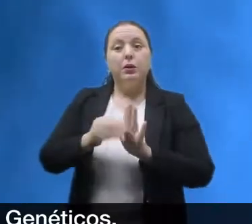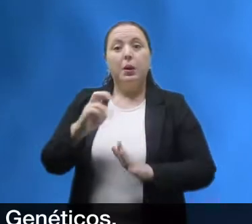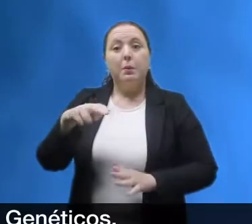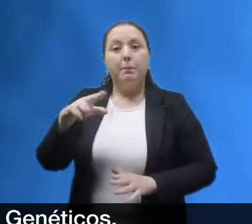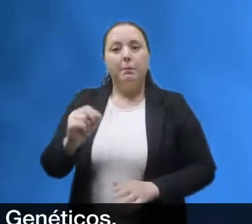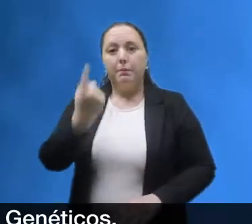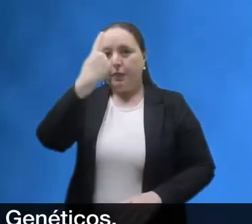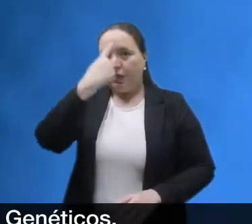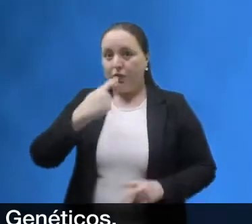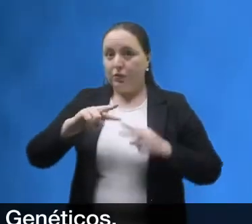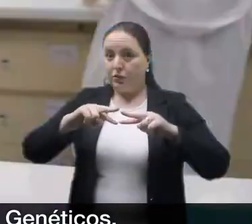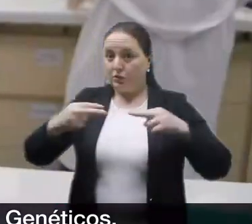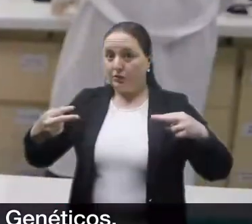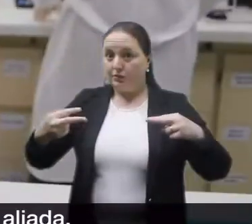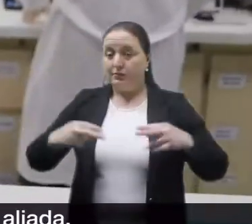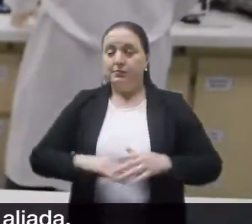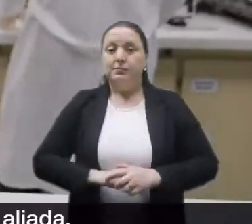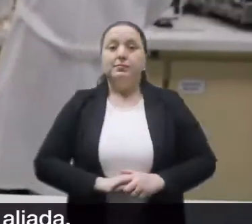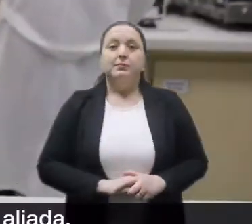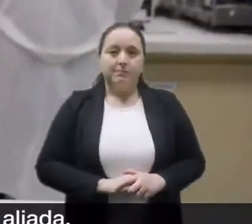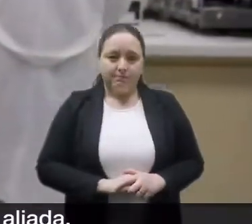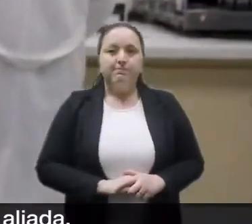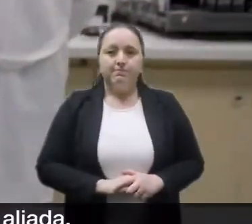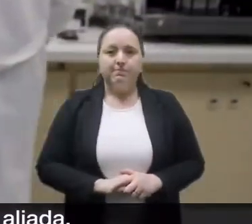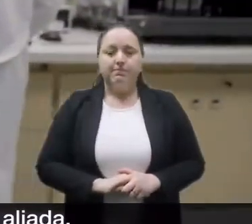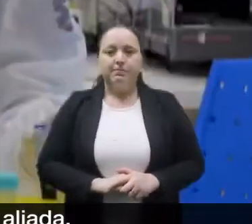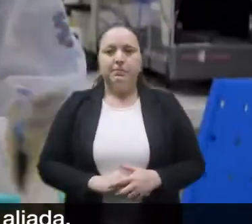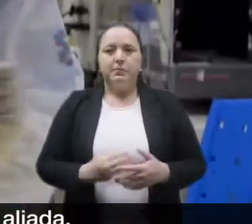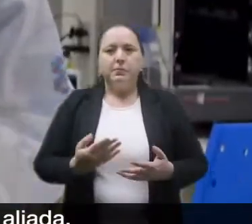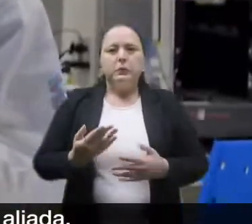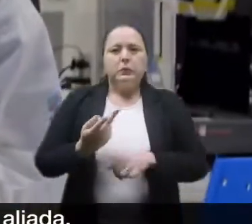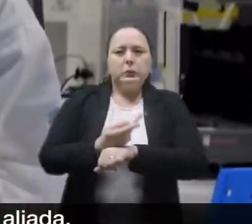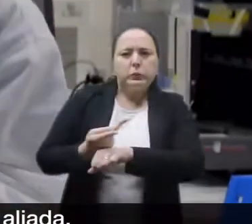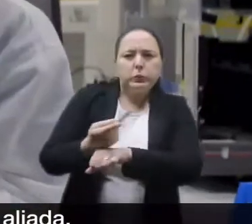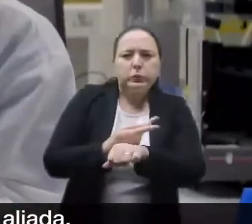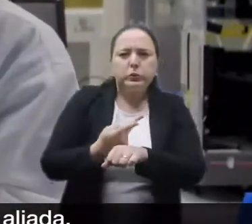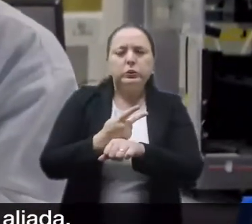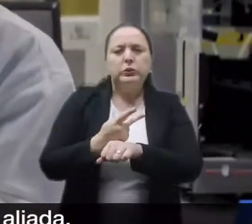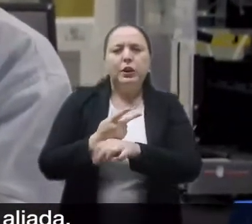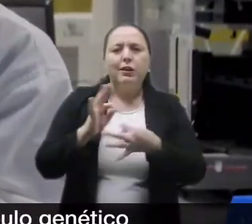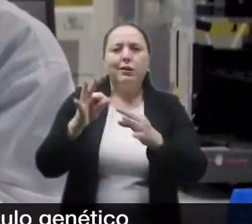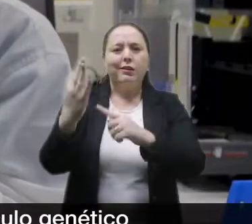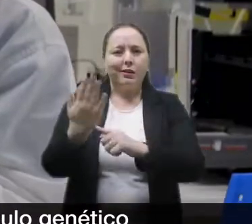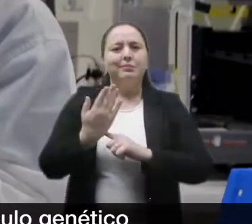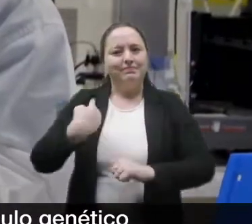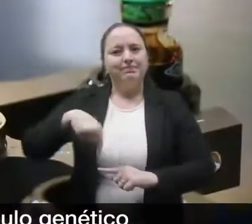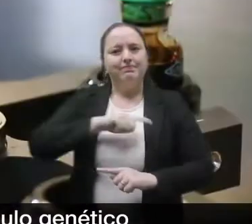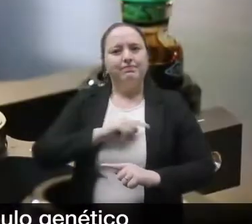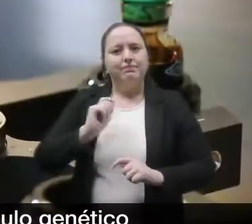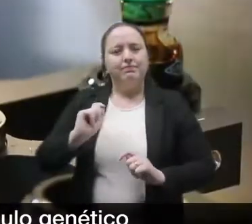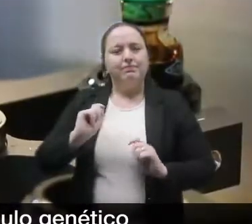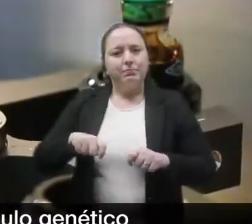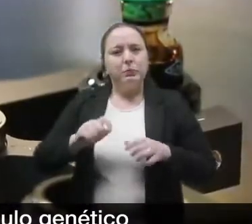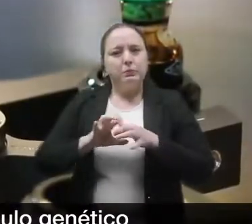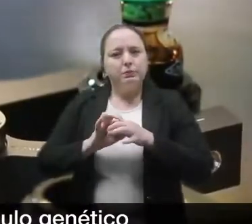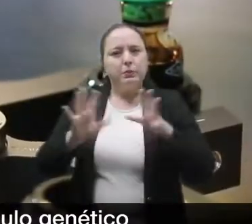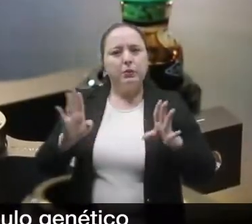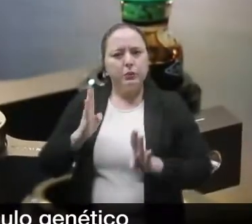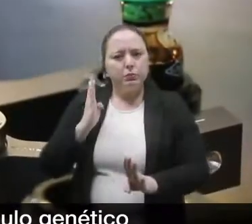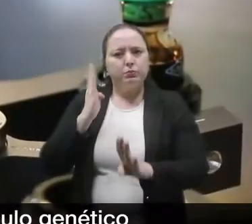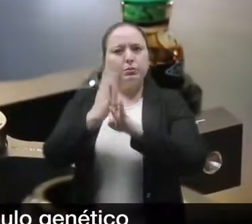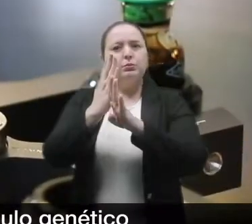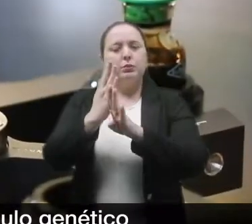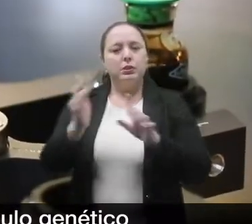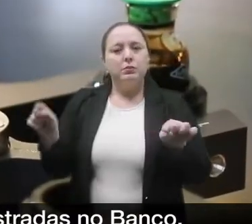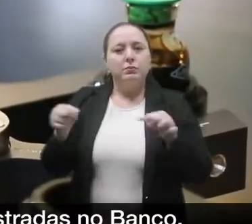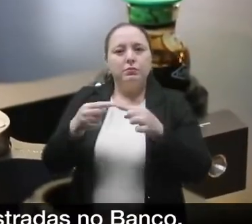de Perfis Genéticos. Nessa busca, a tecnologia é uma forte aliada, já que permite a rápida identificação